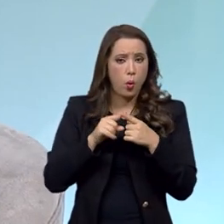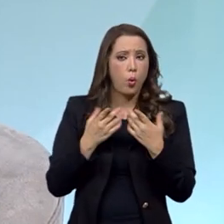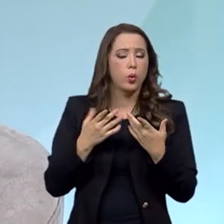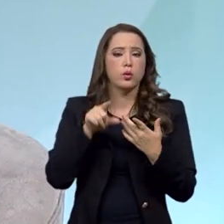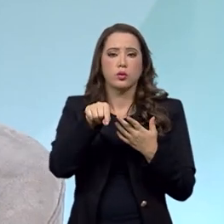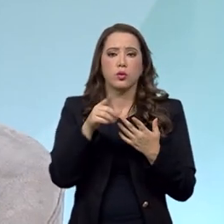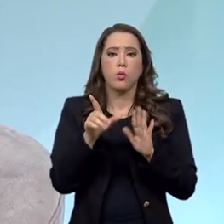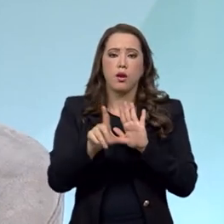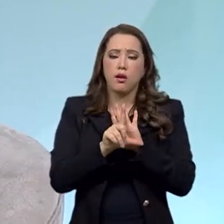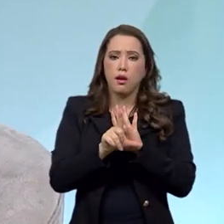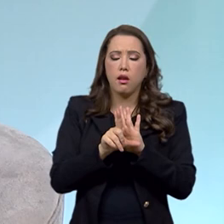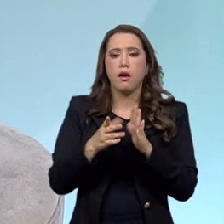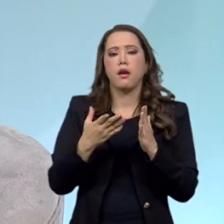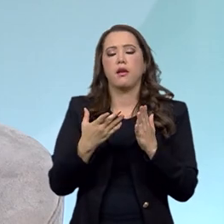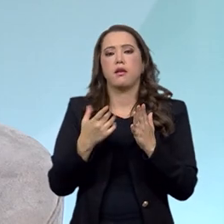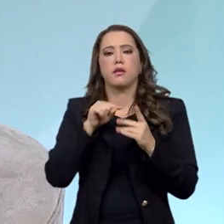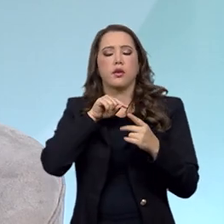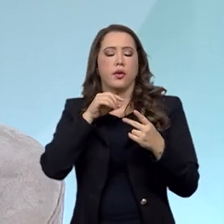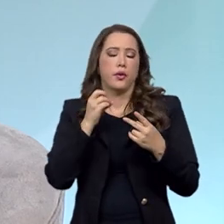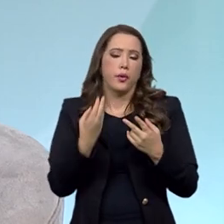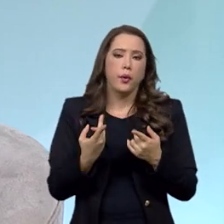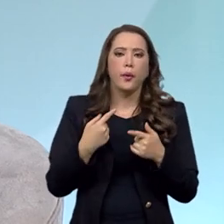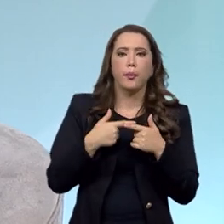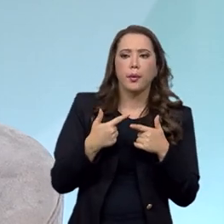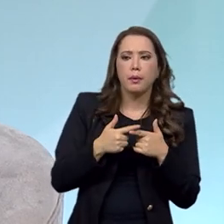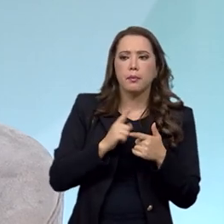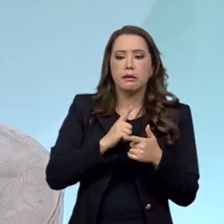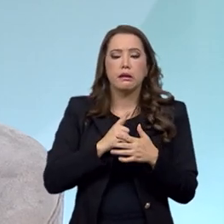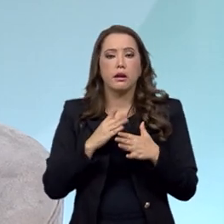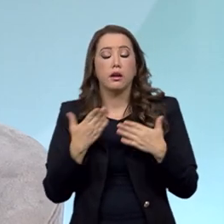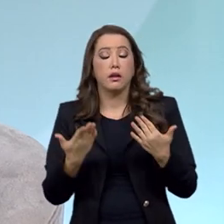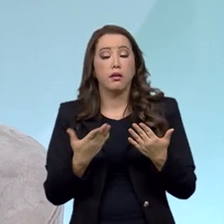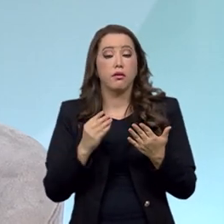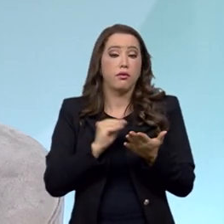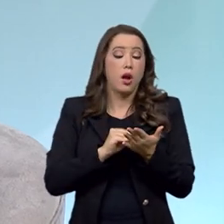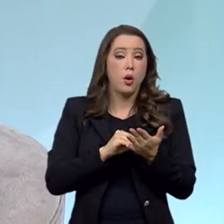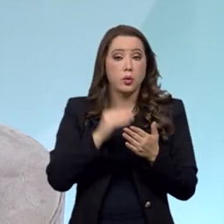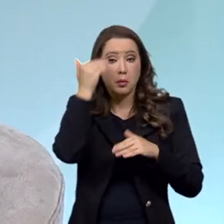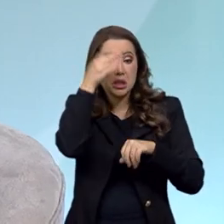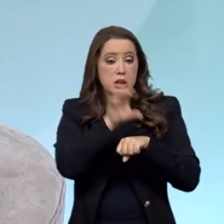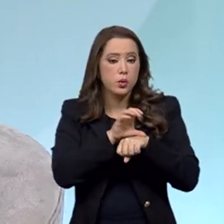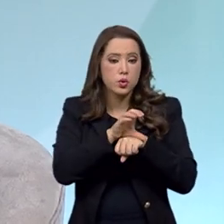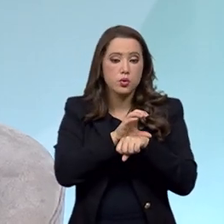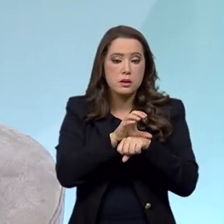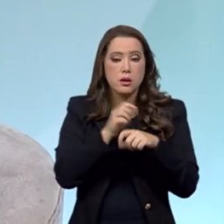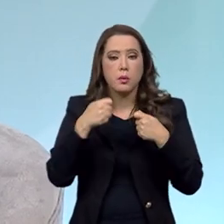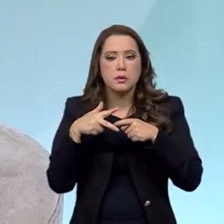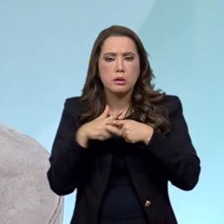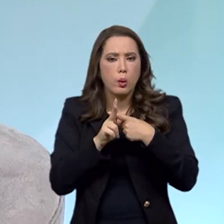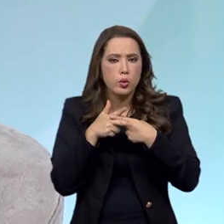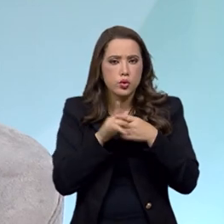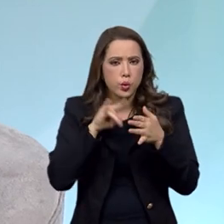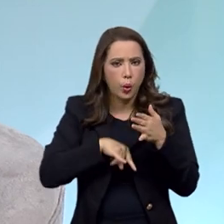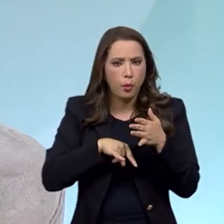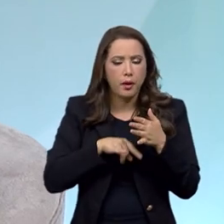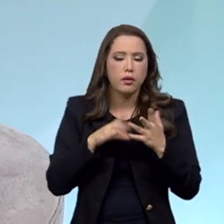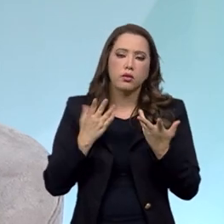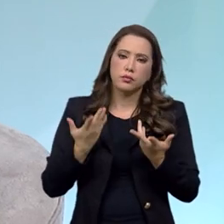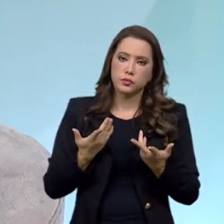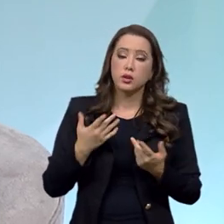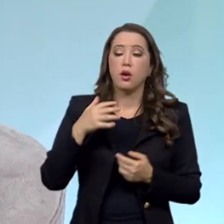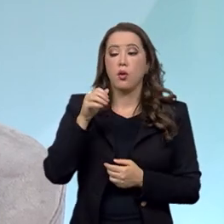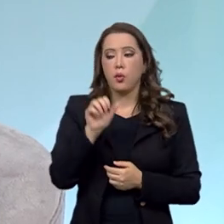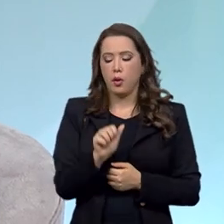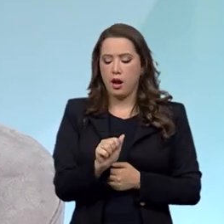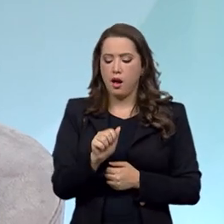algum vício de legalidade, algum vício de constitucionalidade que precisa ser corrigido. A Advocacia Geral da União cumpre,